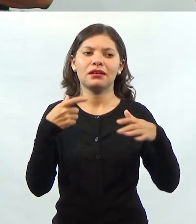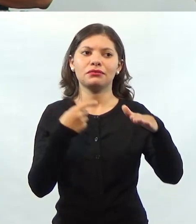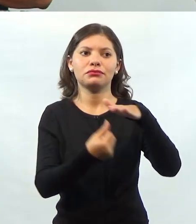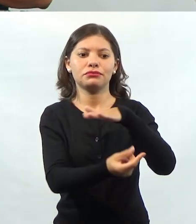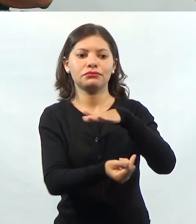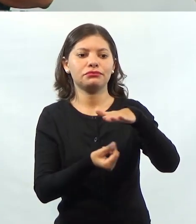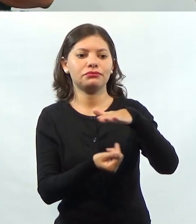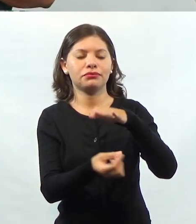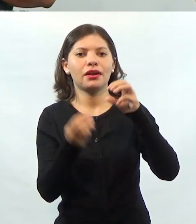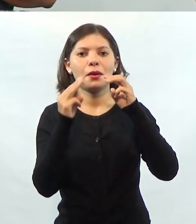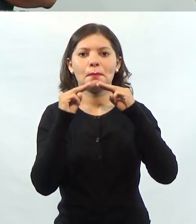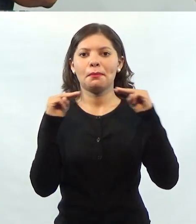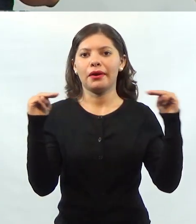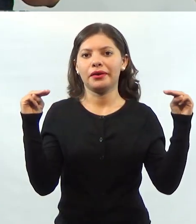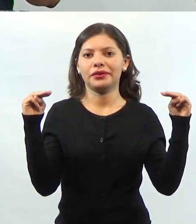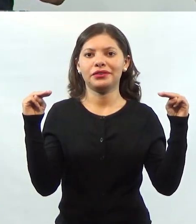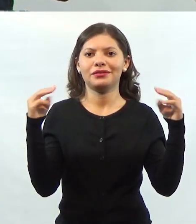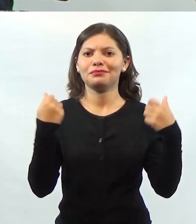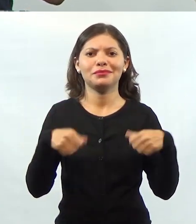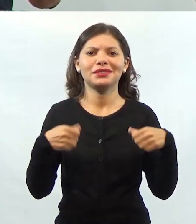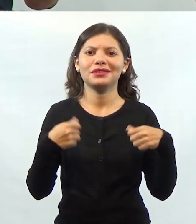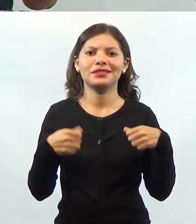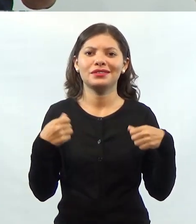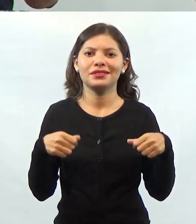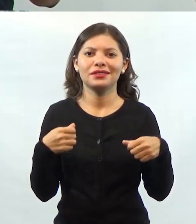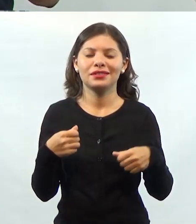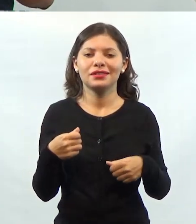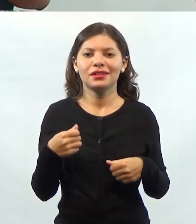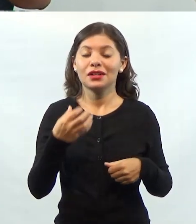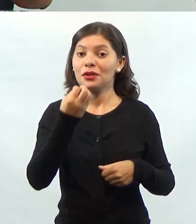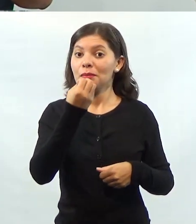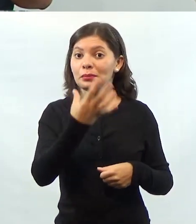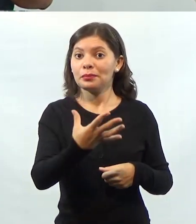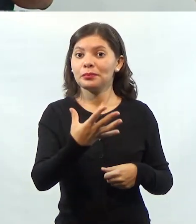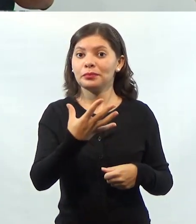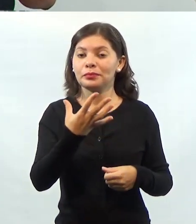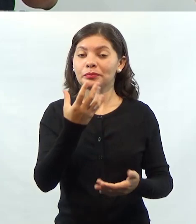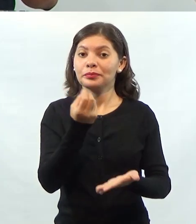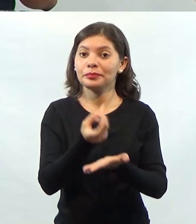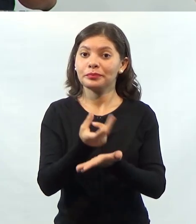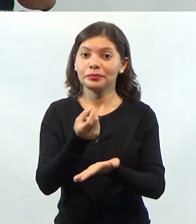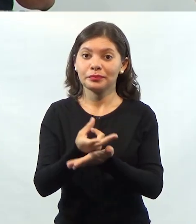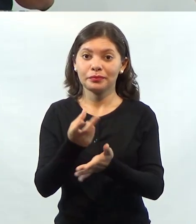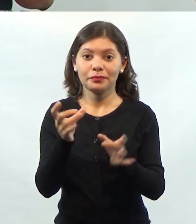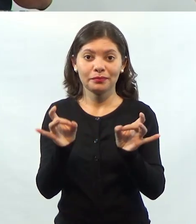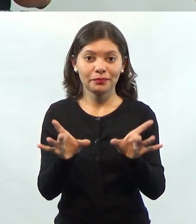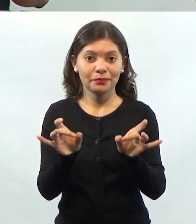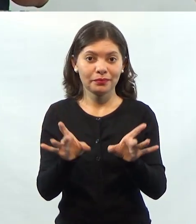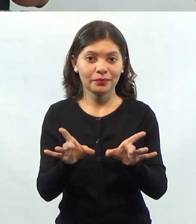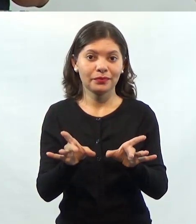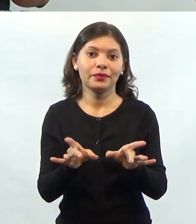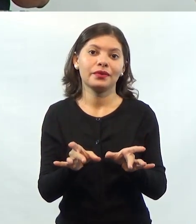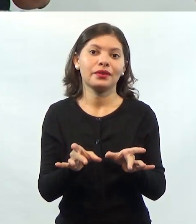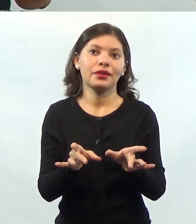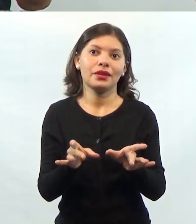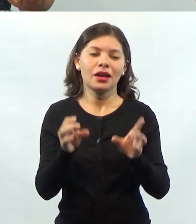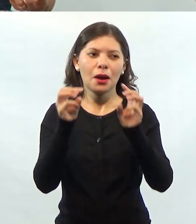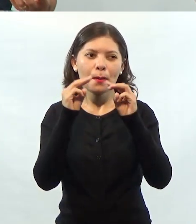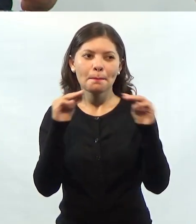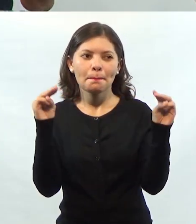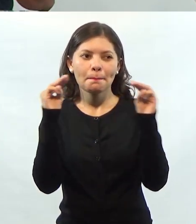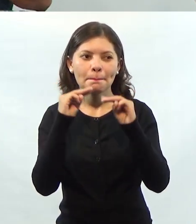tanto em marketing, e ele tem boas vendas e dá um bom lucro, a empresa investe pouco em marketing,